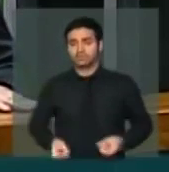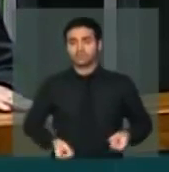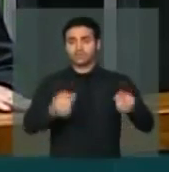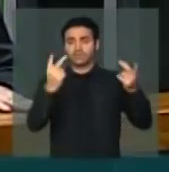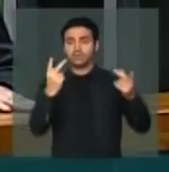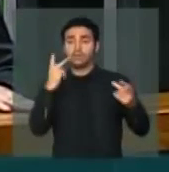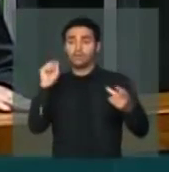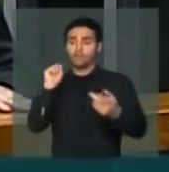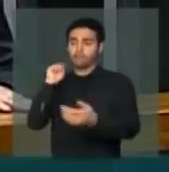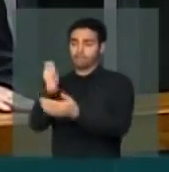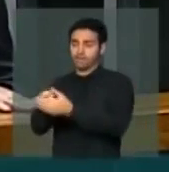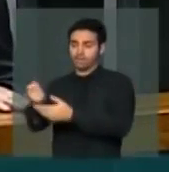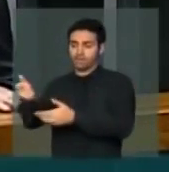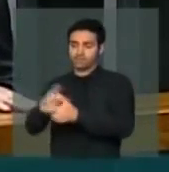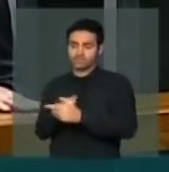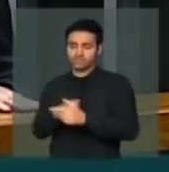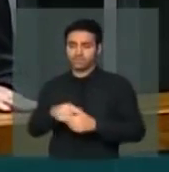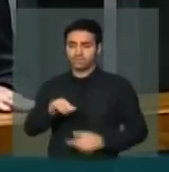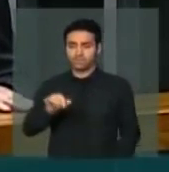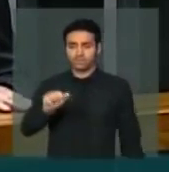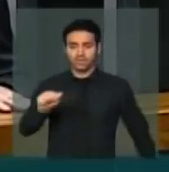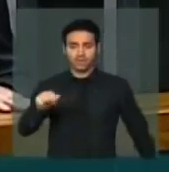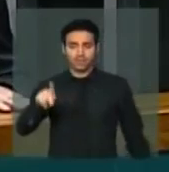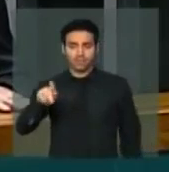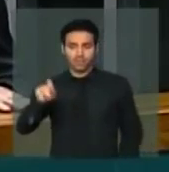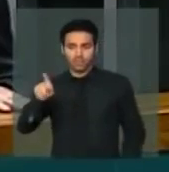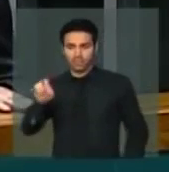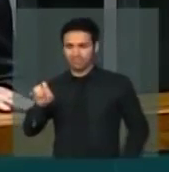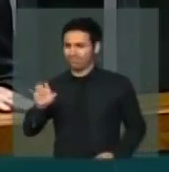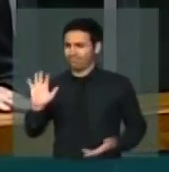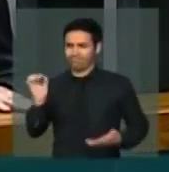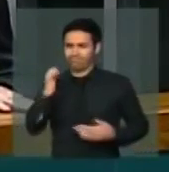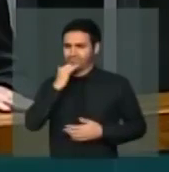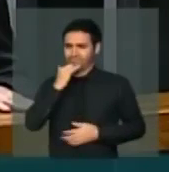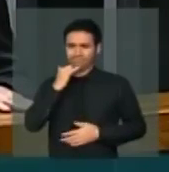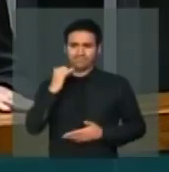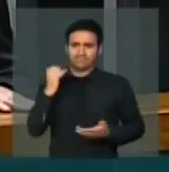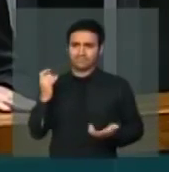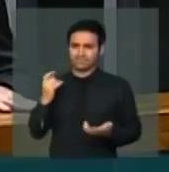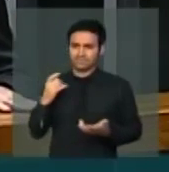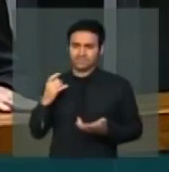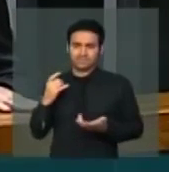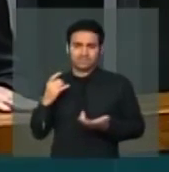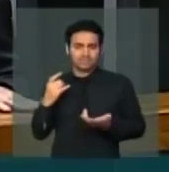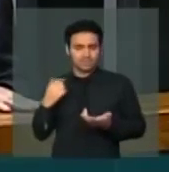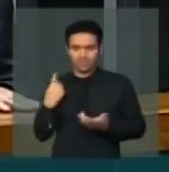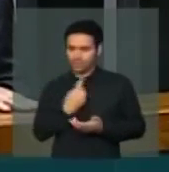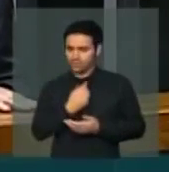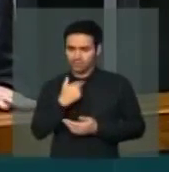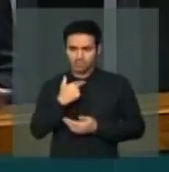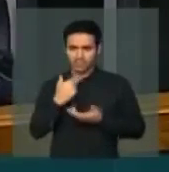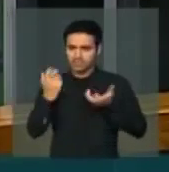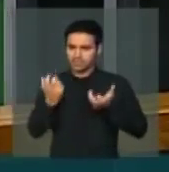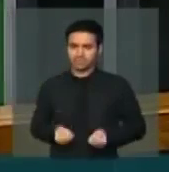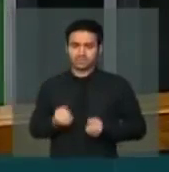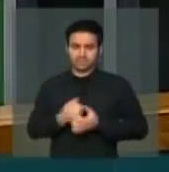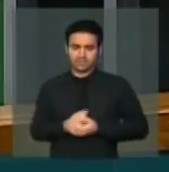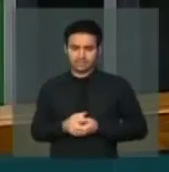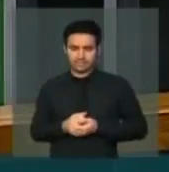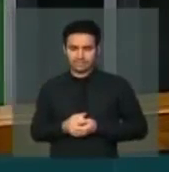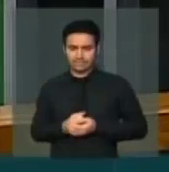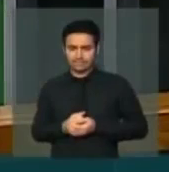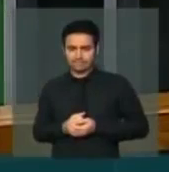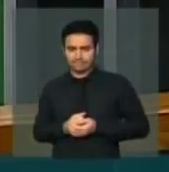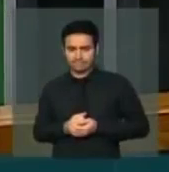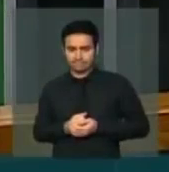rombo buraco do IAPEP. É outra coisa que nós não pudemos, senhor presidente, de maneira nenhuma aceitar. Daí porque